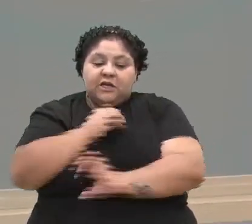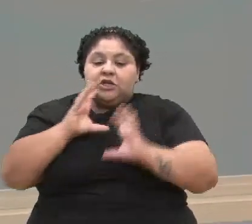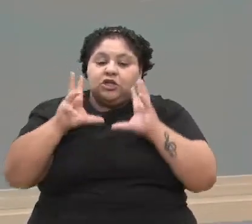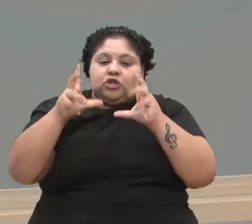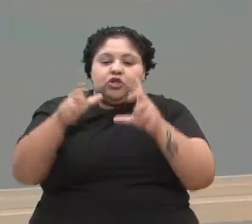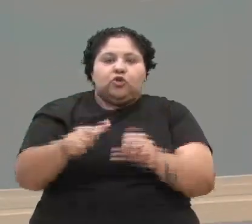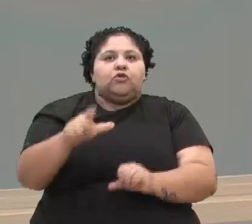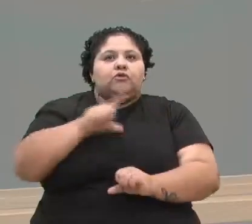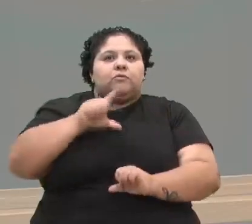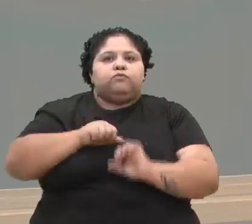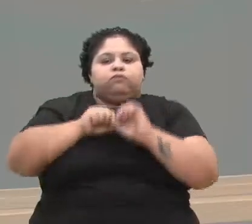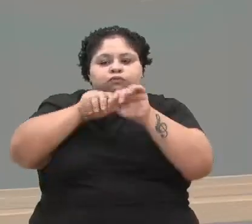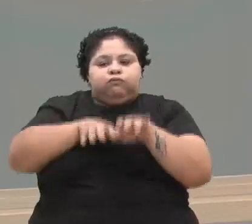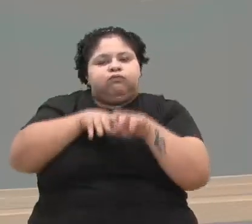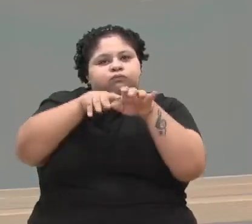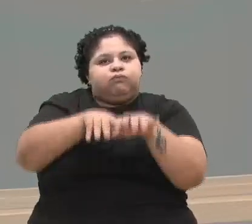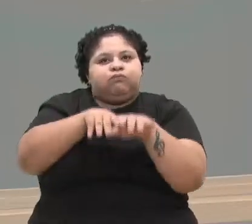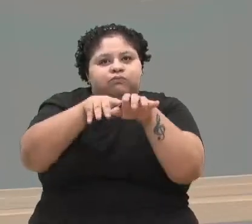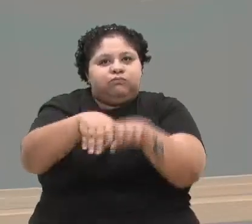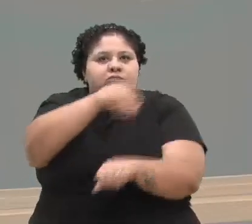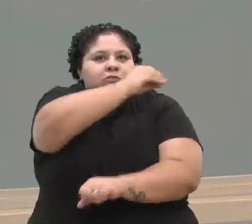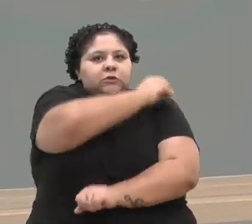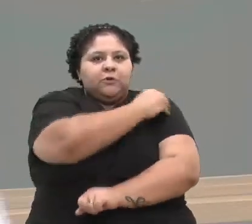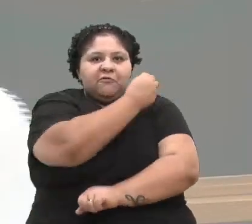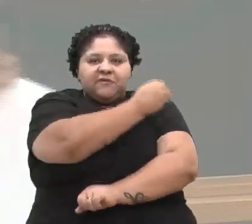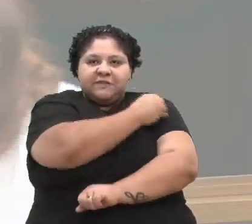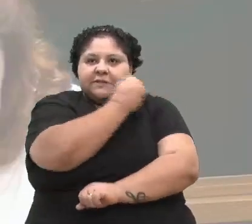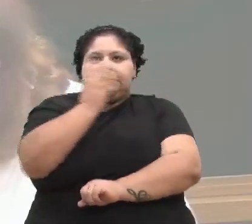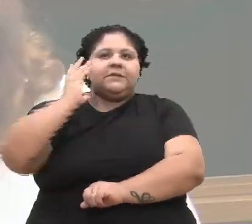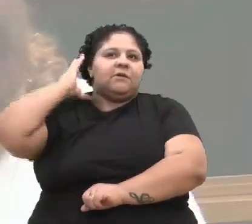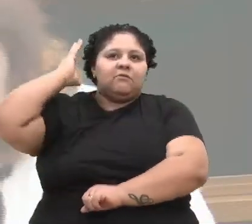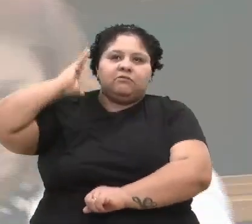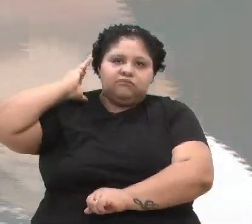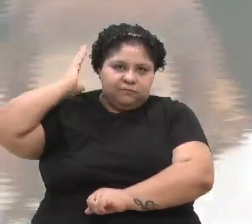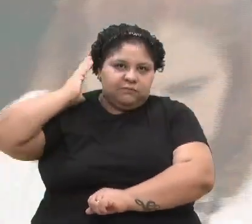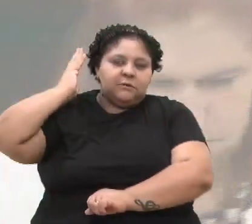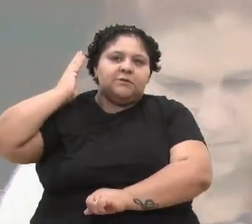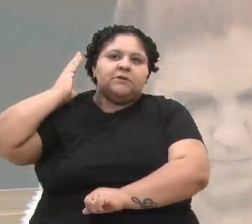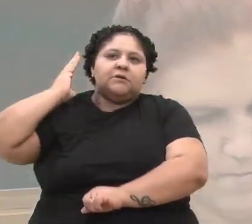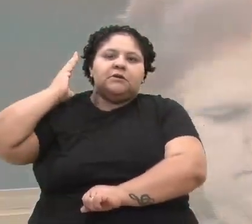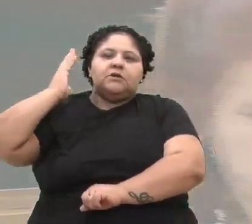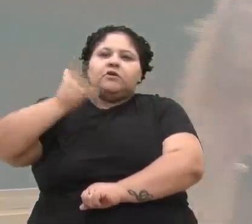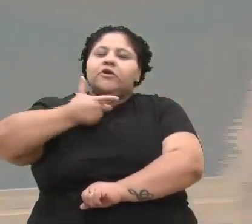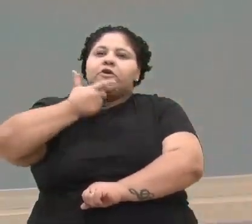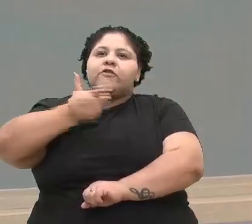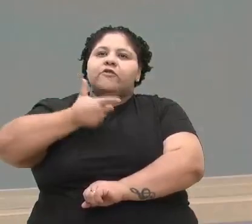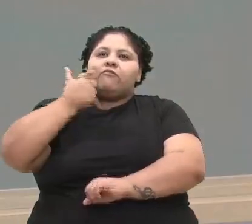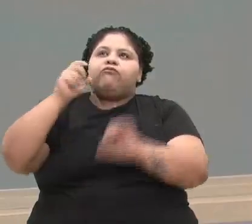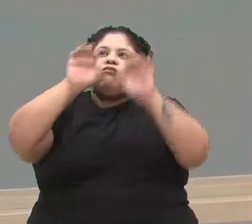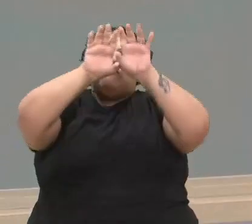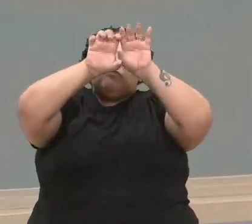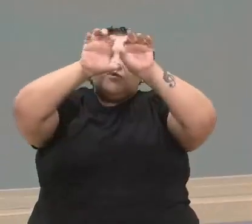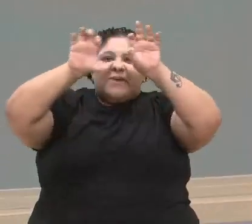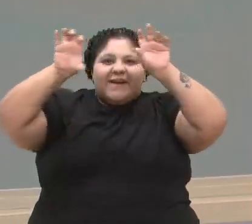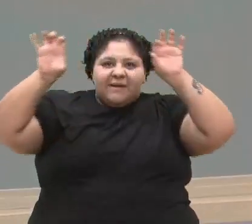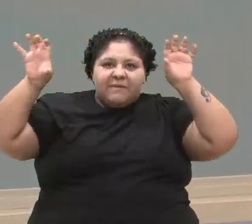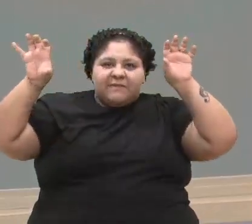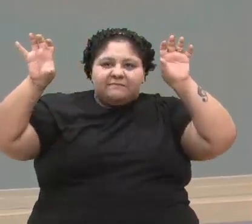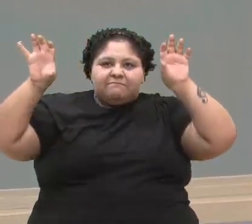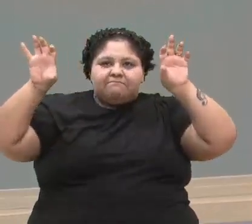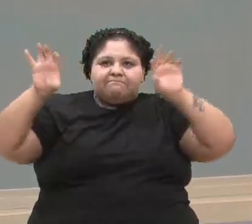teve uma Romaria, oficinas, debate, discutindo a questão climática. A